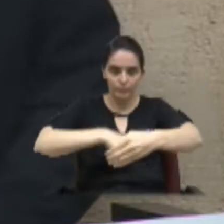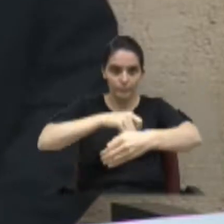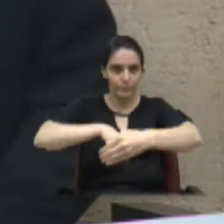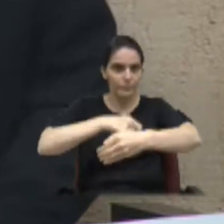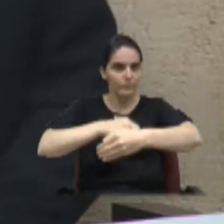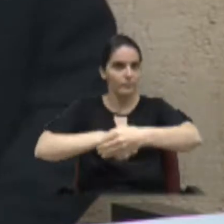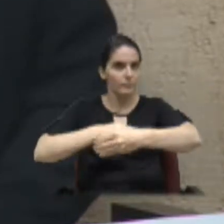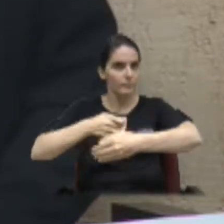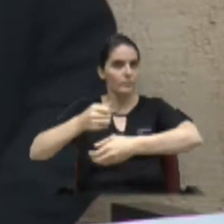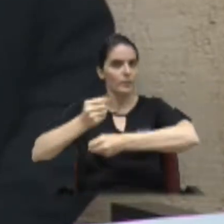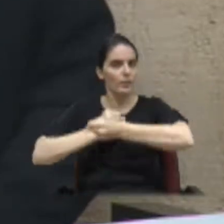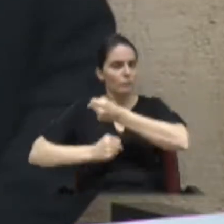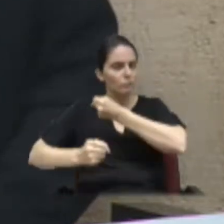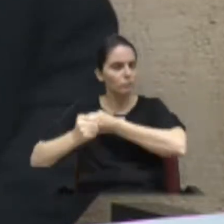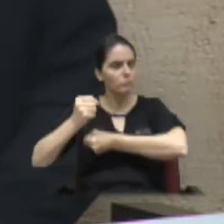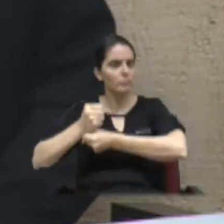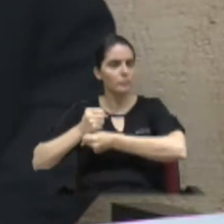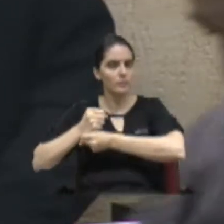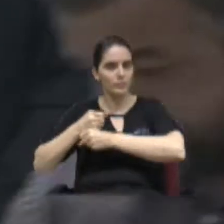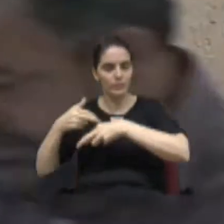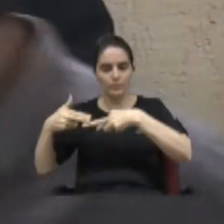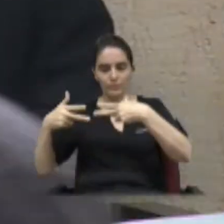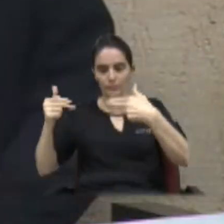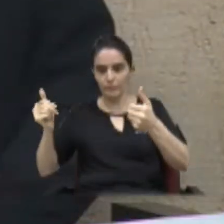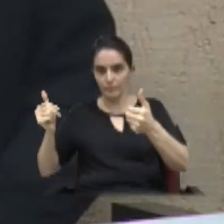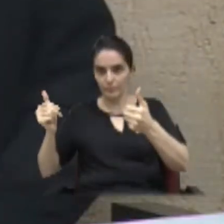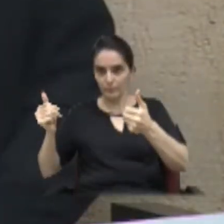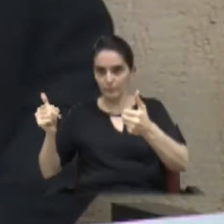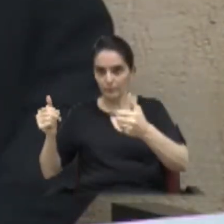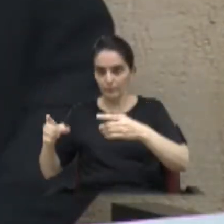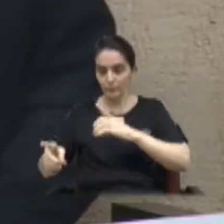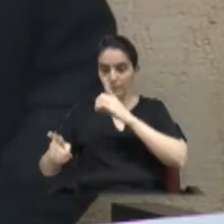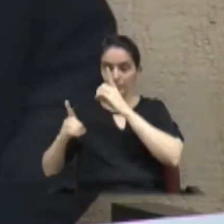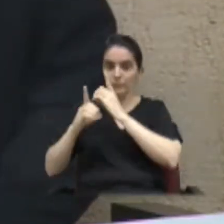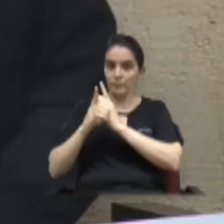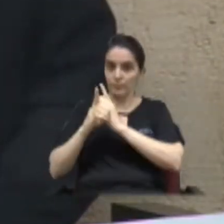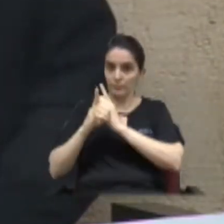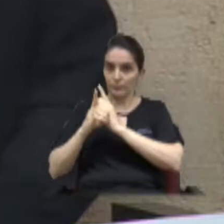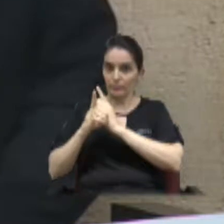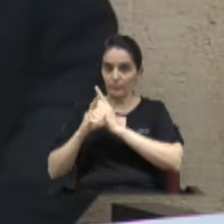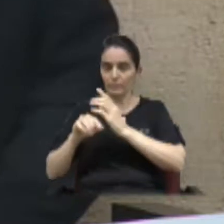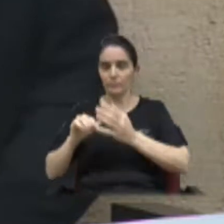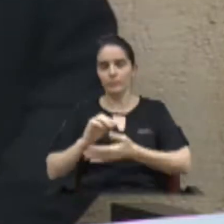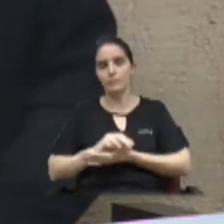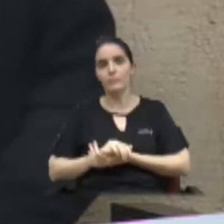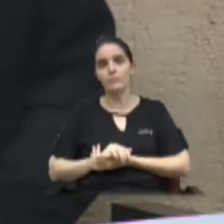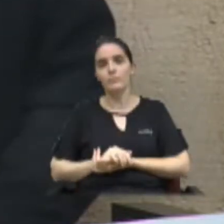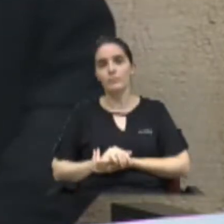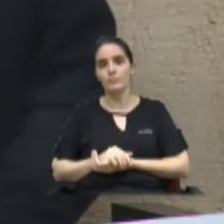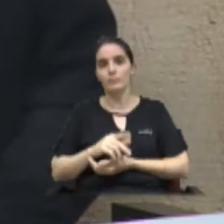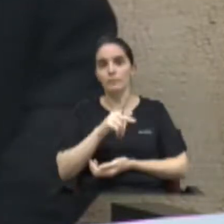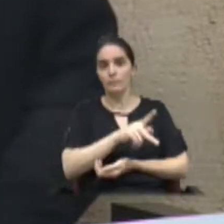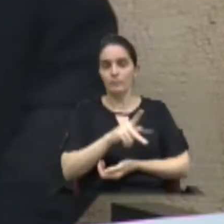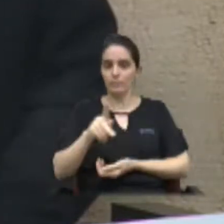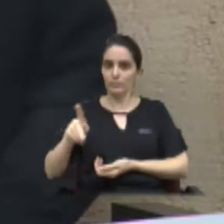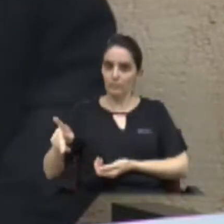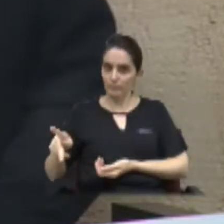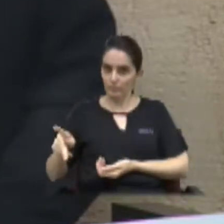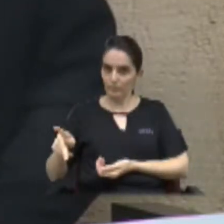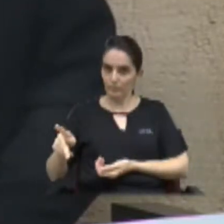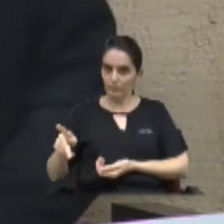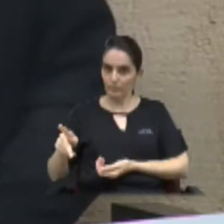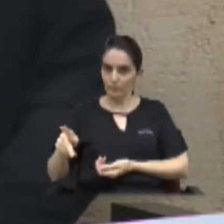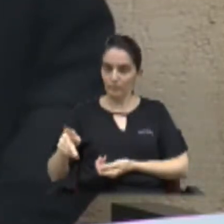nos diversos retiros e movimentos pastorais e paroquiais. Foi presidente da